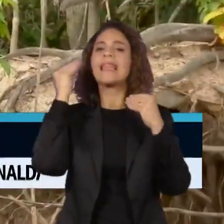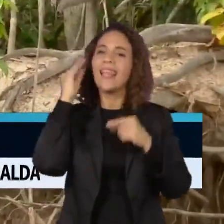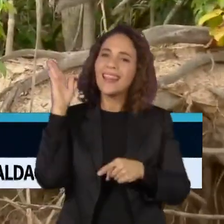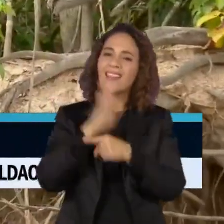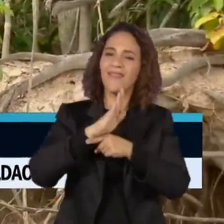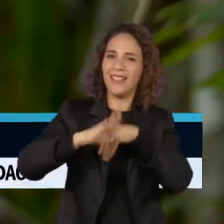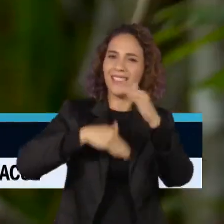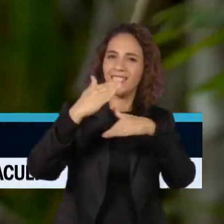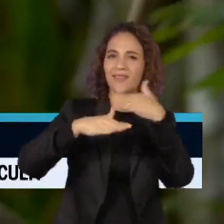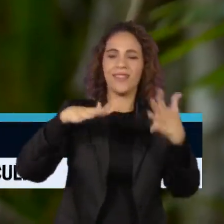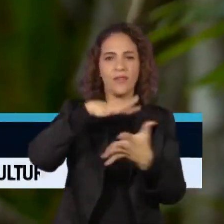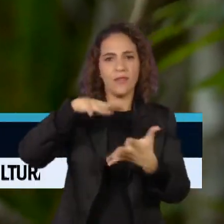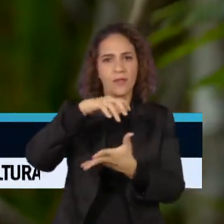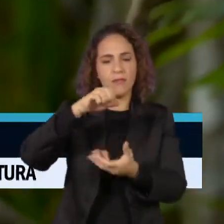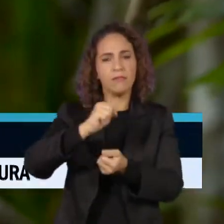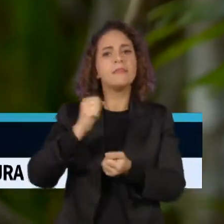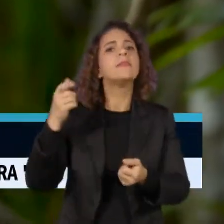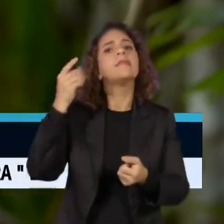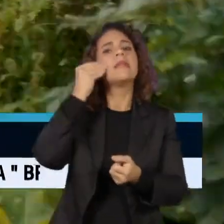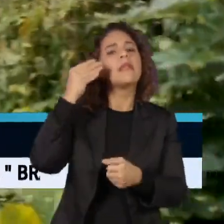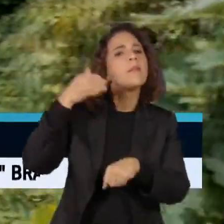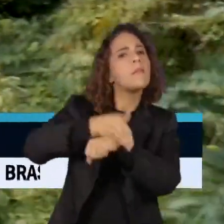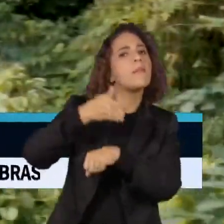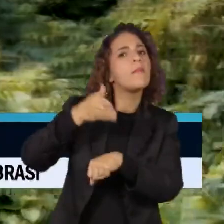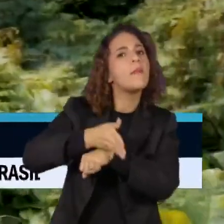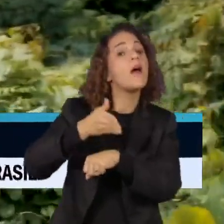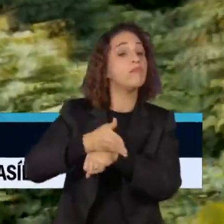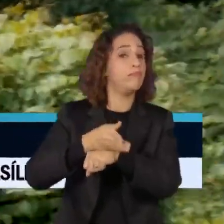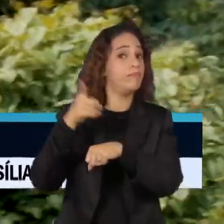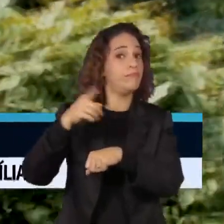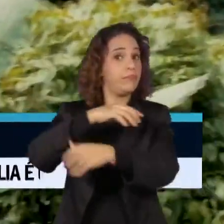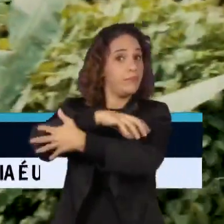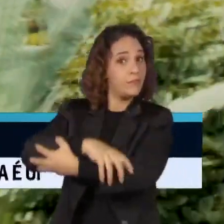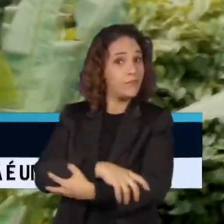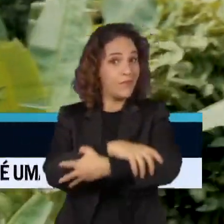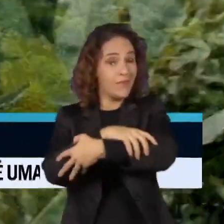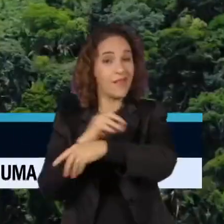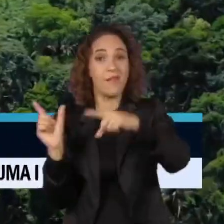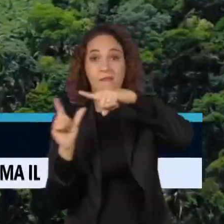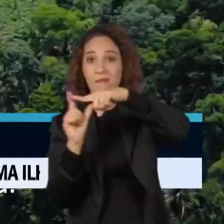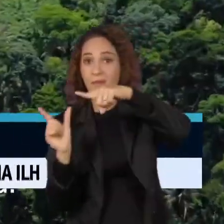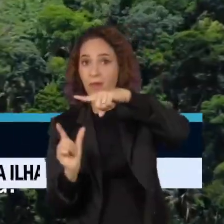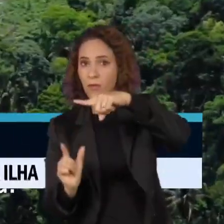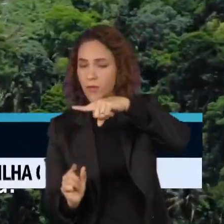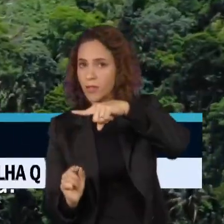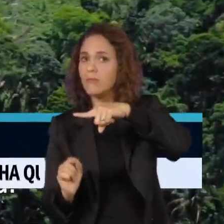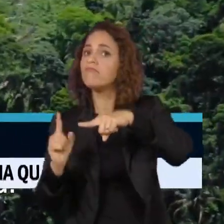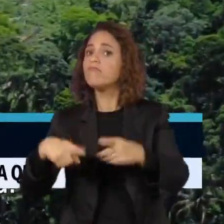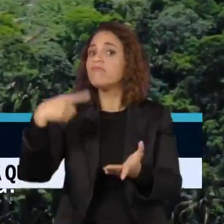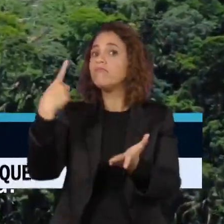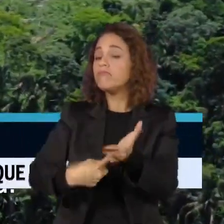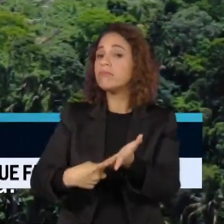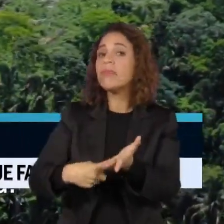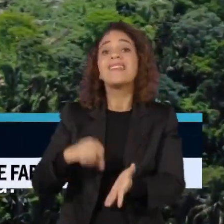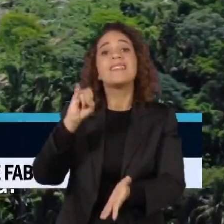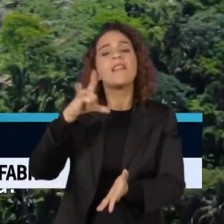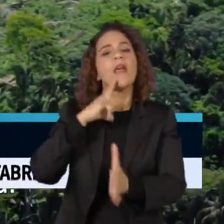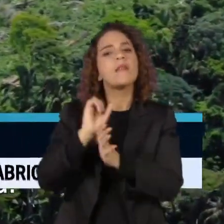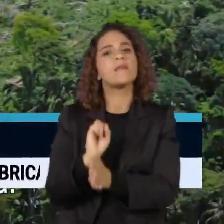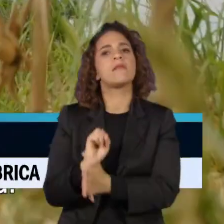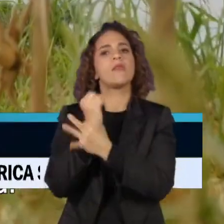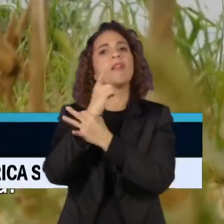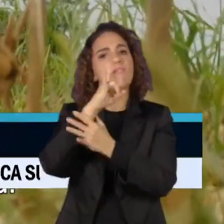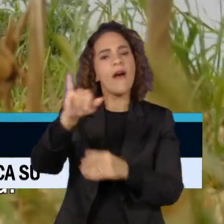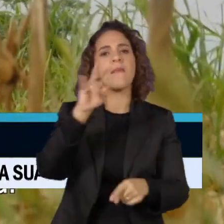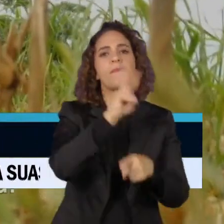entrou na campanha para que o acordo comercial entre a União Europeia e Mercosul só seja estabelecido com as garantias de